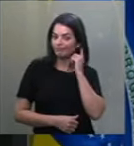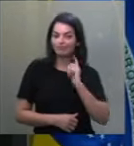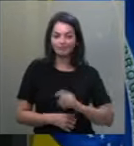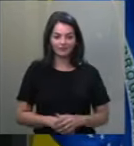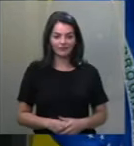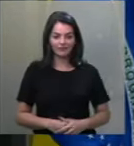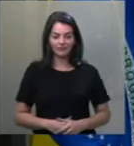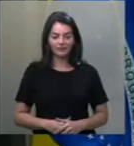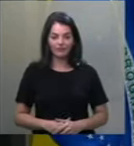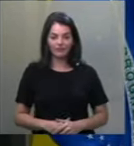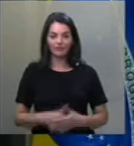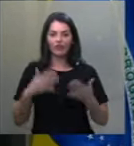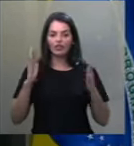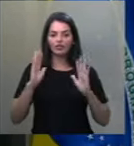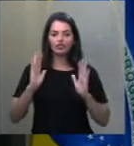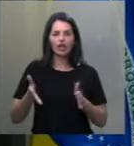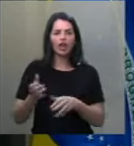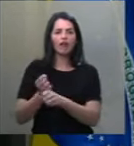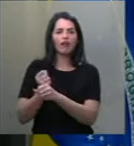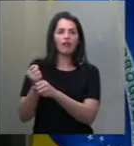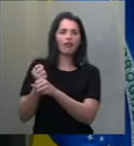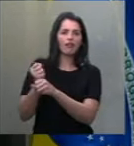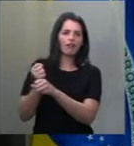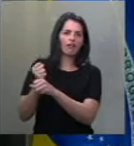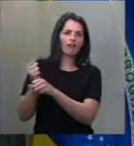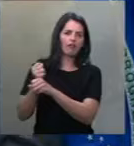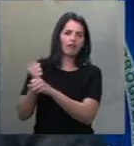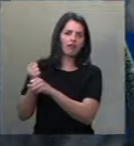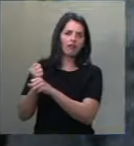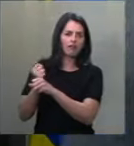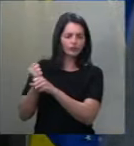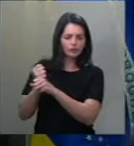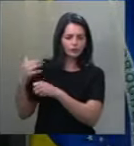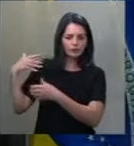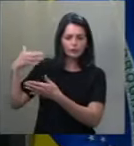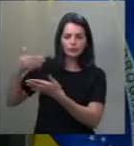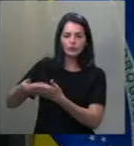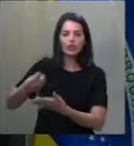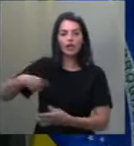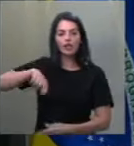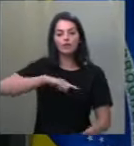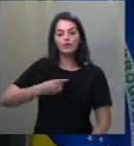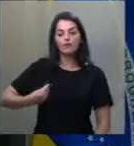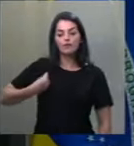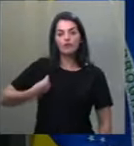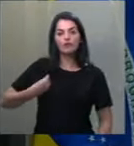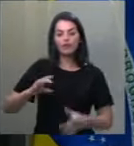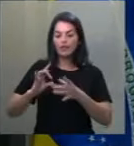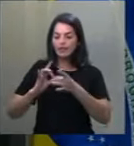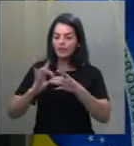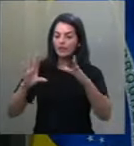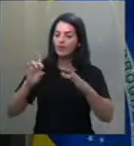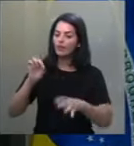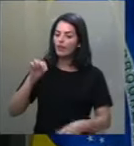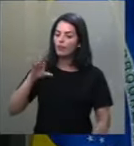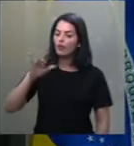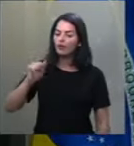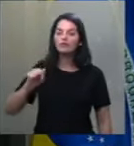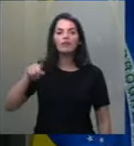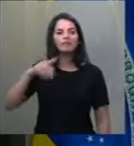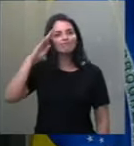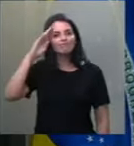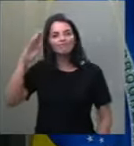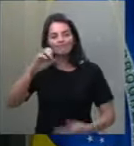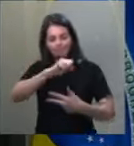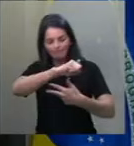Há décadas, nós vivemos numa democracia onde é essencial a harmonia entre os três